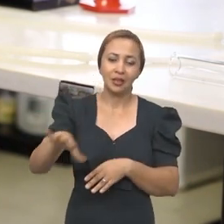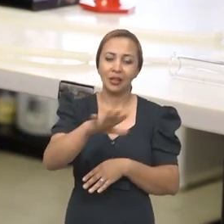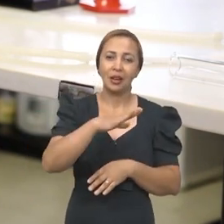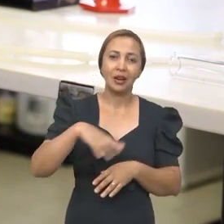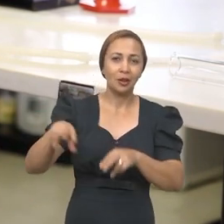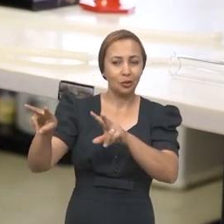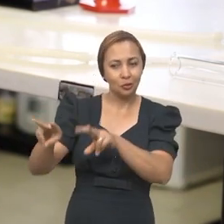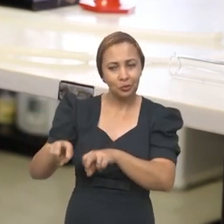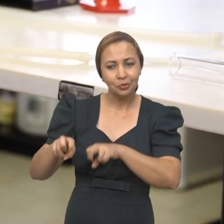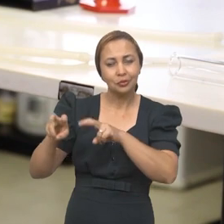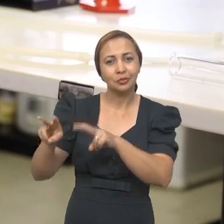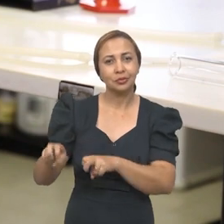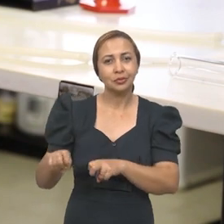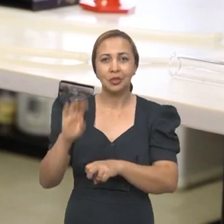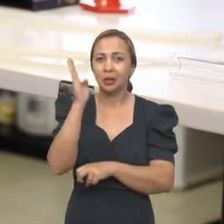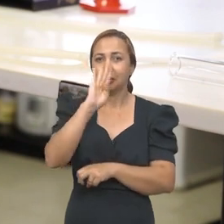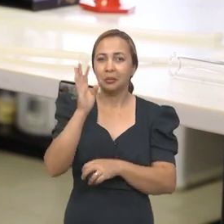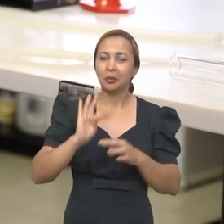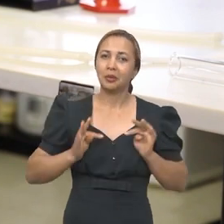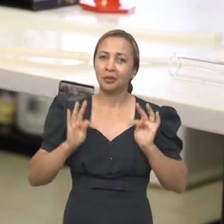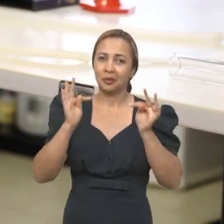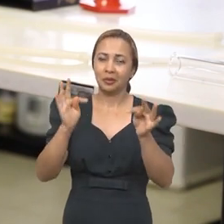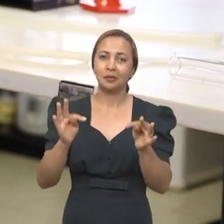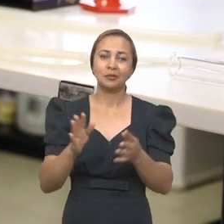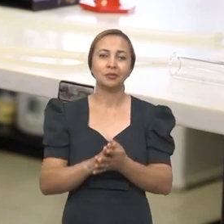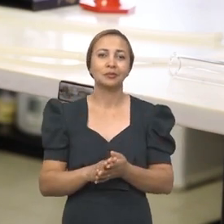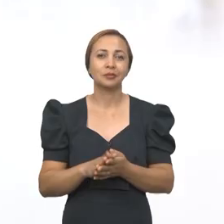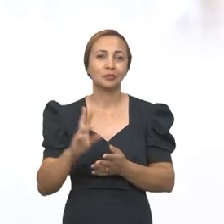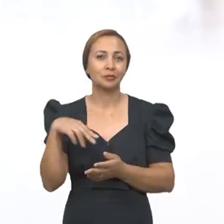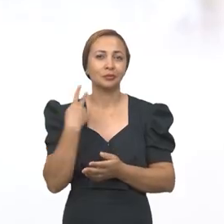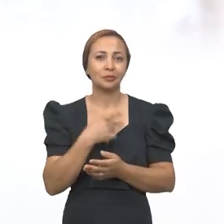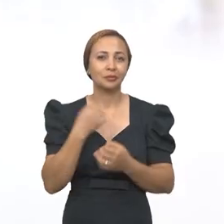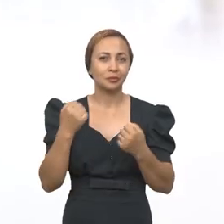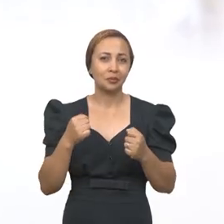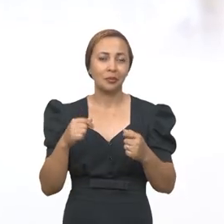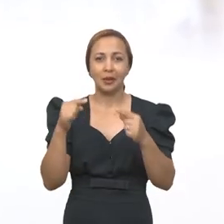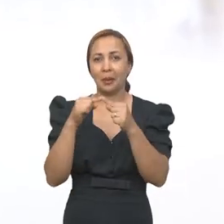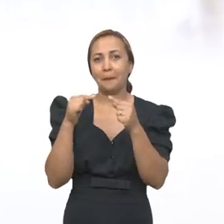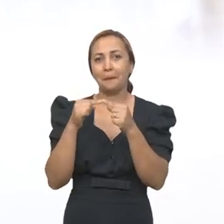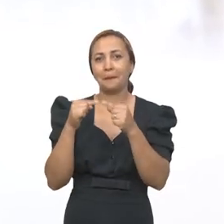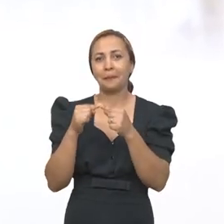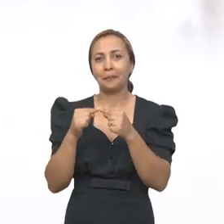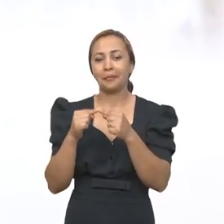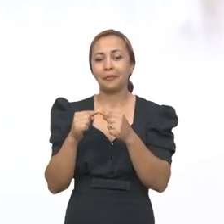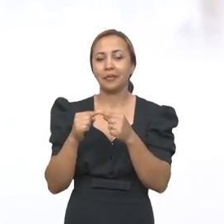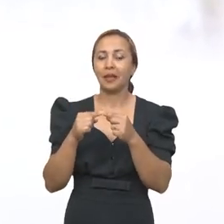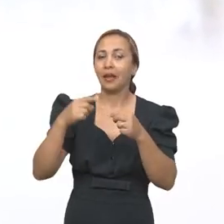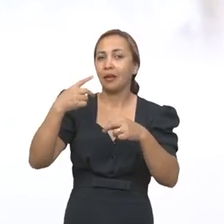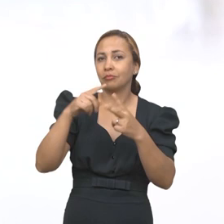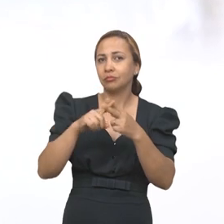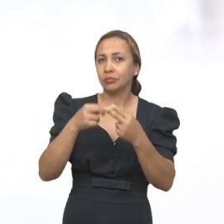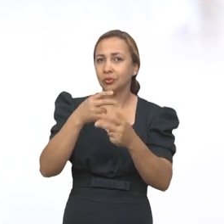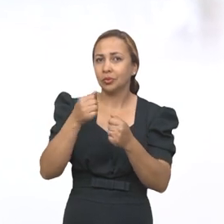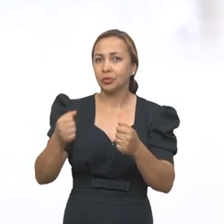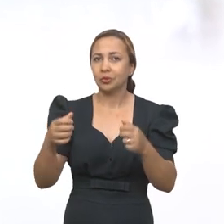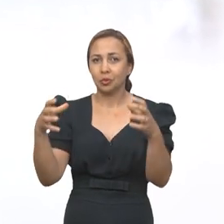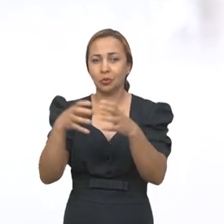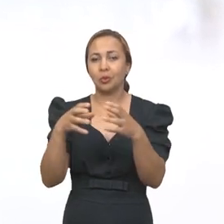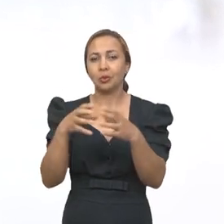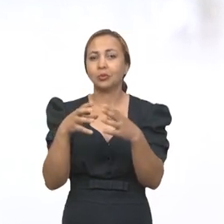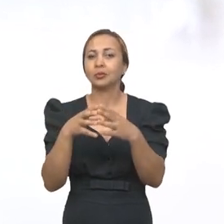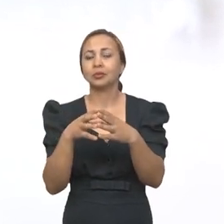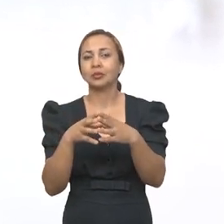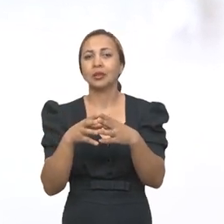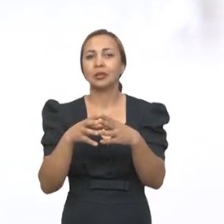na área agronômica, na área biotecnológica. A gente pode aplicar esses produtos, esses